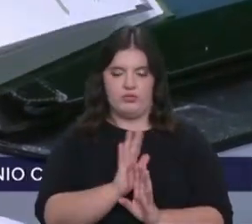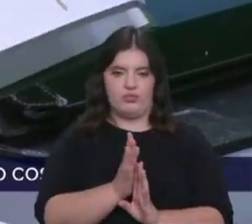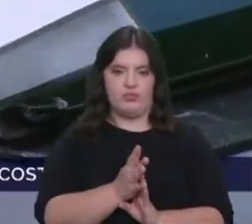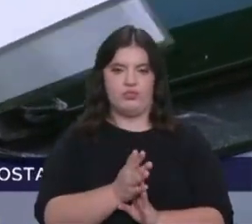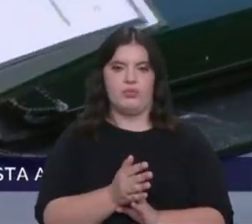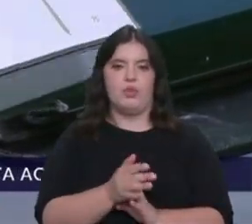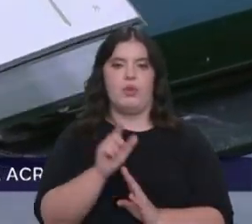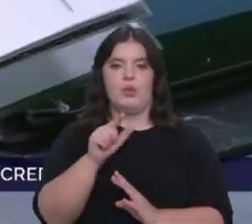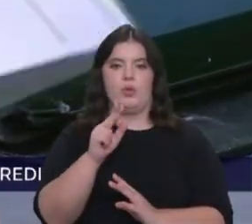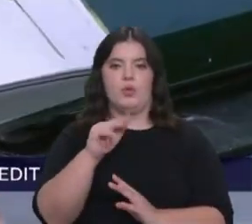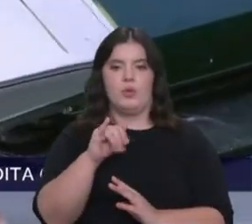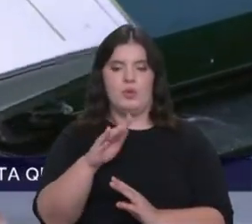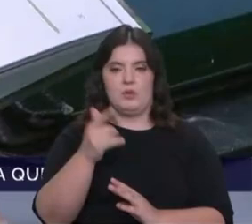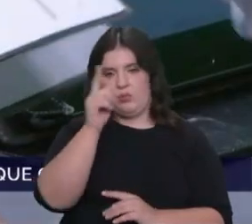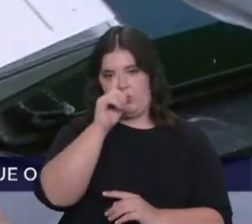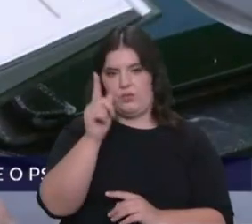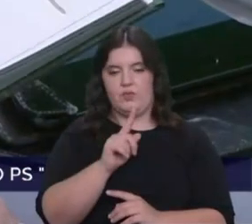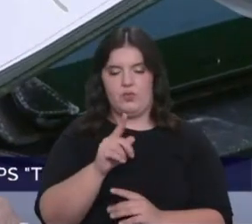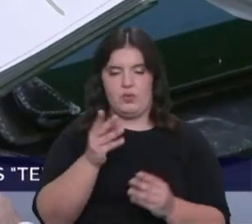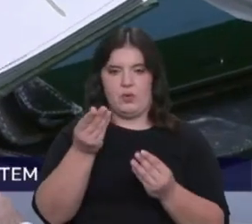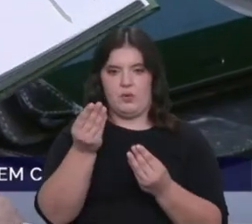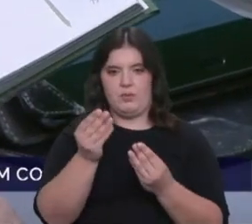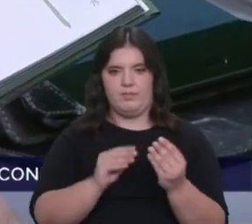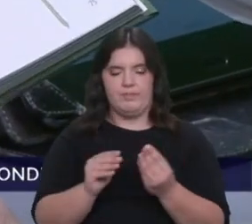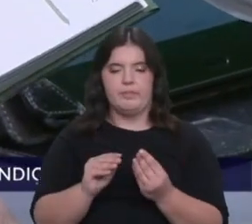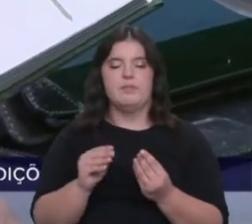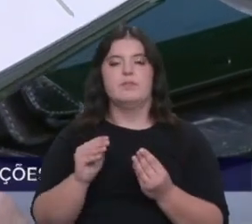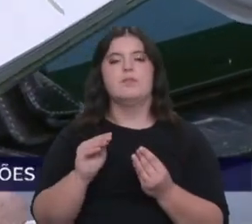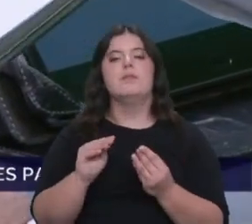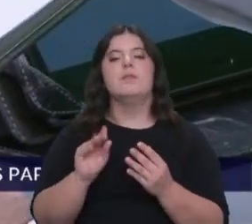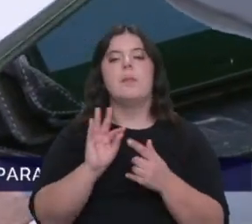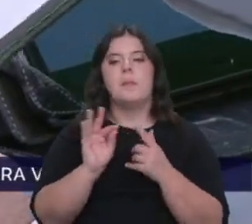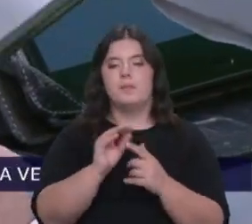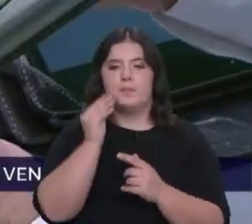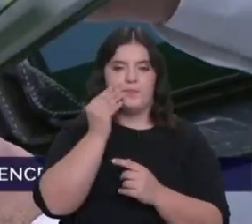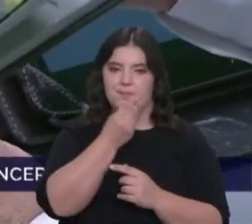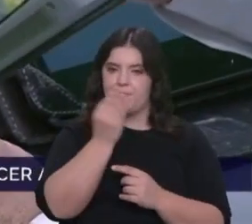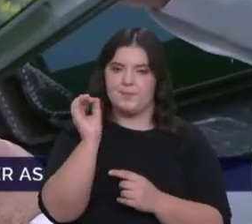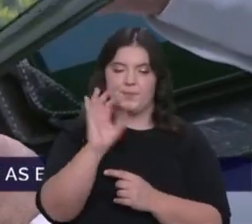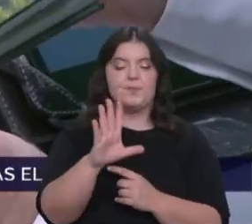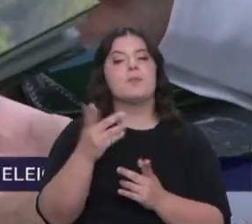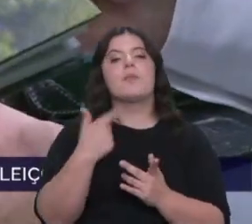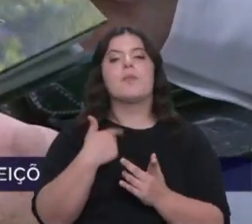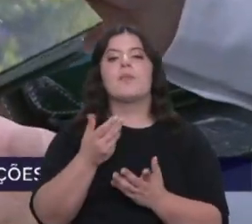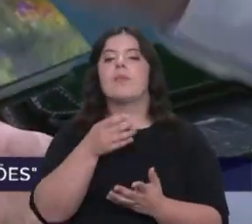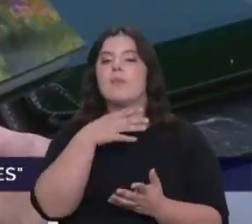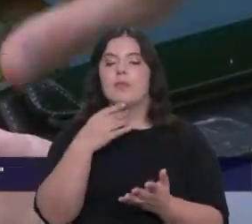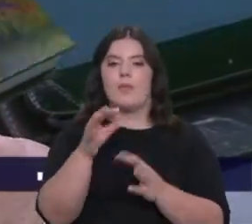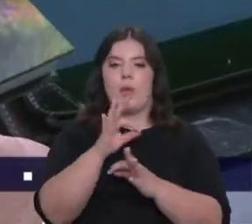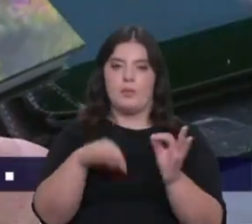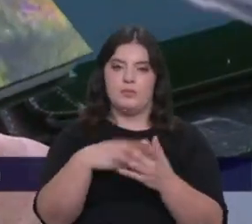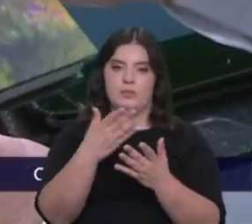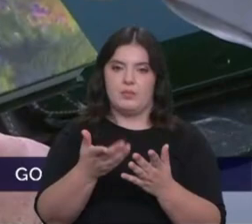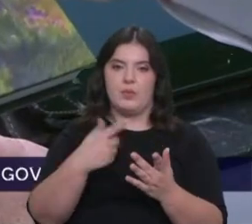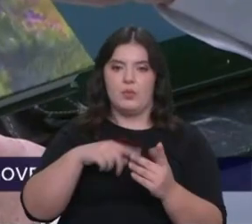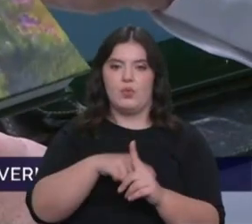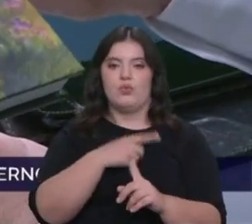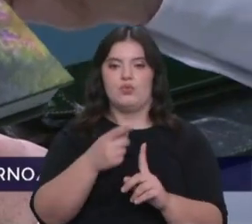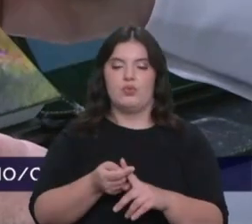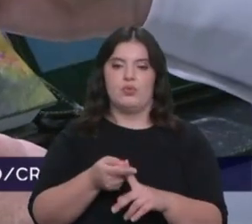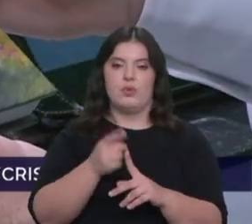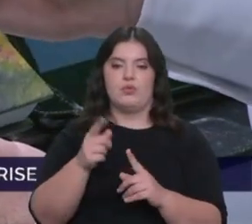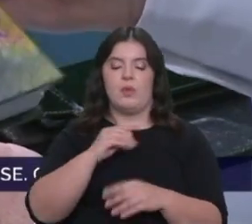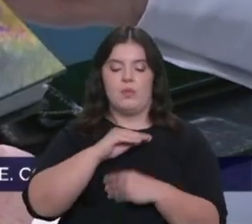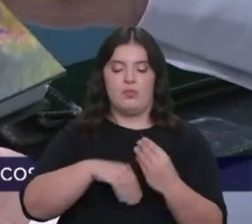a Luísa, professora ecologista, a quem manda um particular beijinho, nos presenteia aqui, mais uma vez, todos os anos ela traz-nos esta